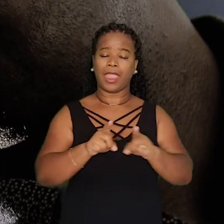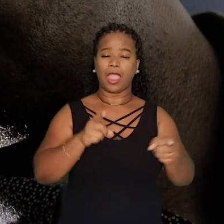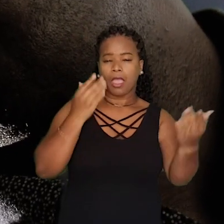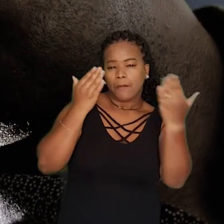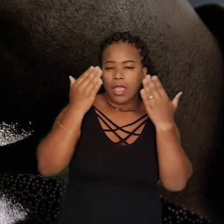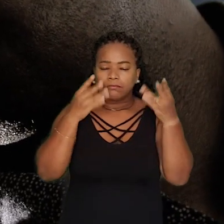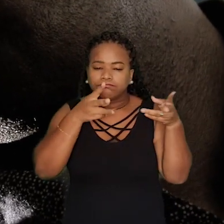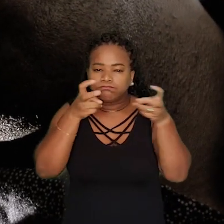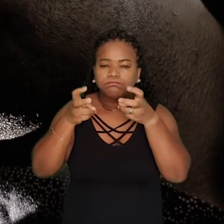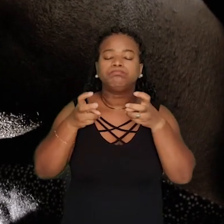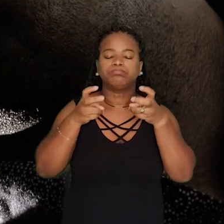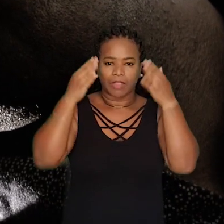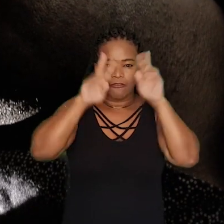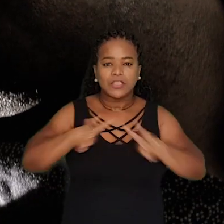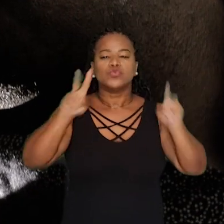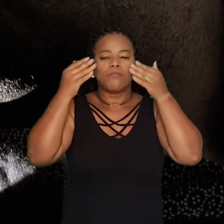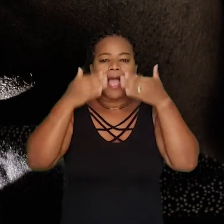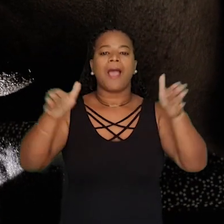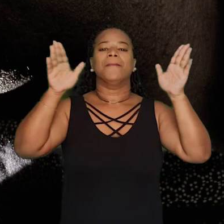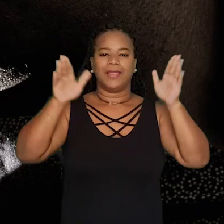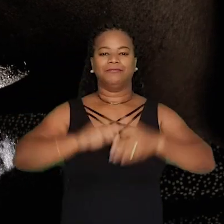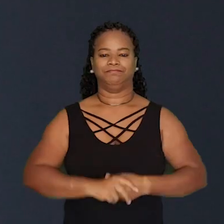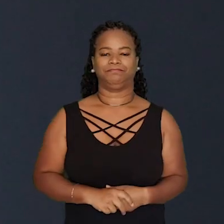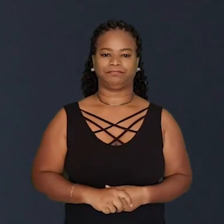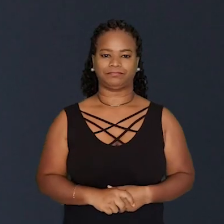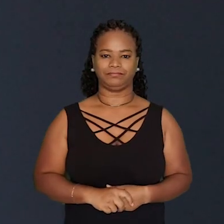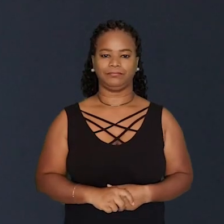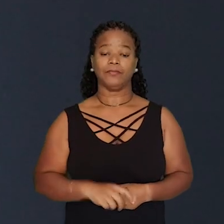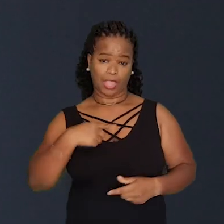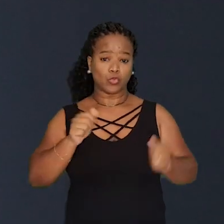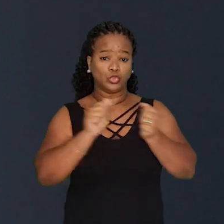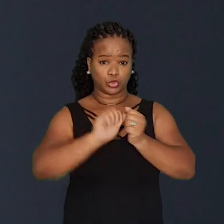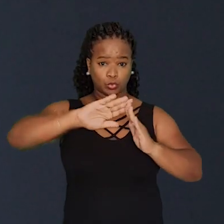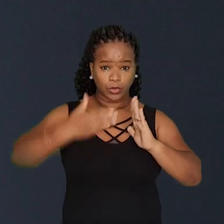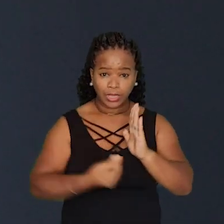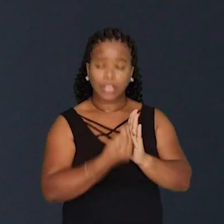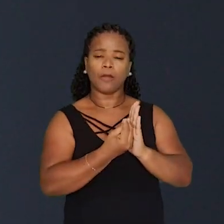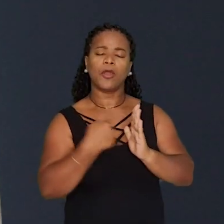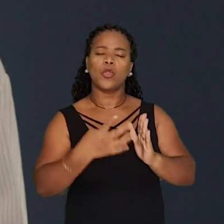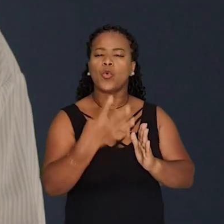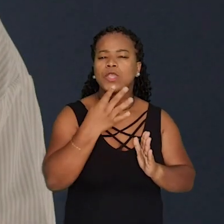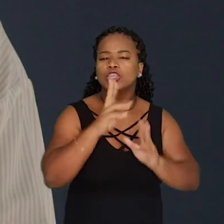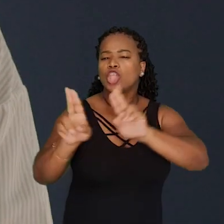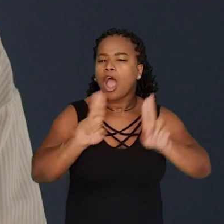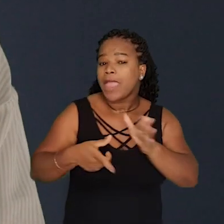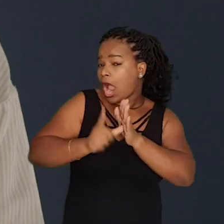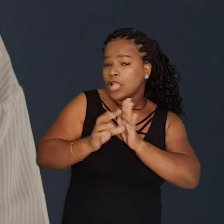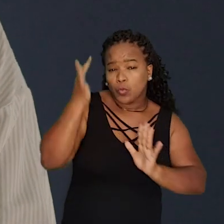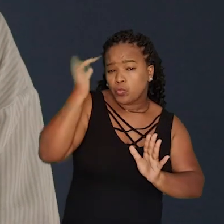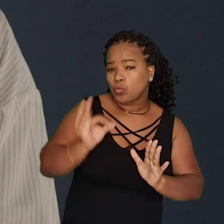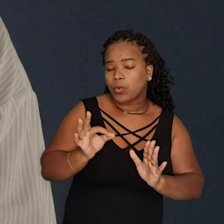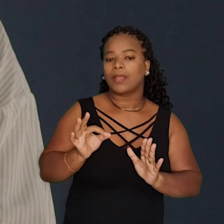ampliar as perspectivas, visões e foco. Aqui em Lombada, eu fui descobrindo nomes que não me eram familiares. Beatriz